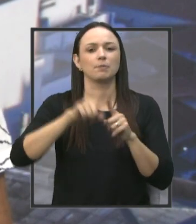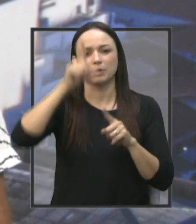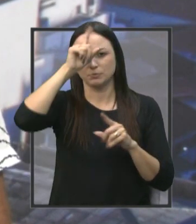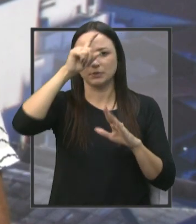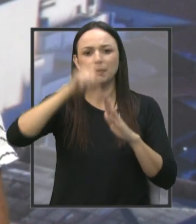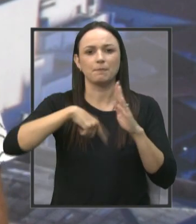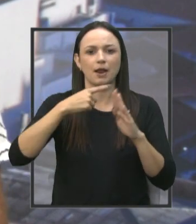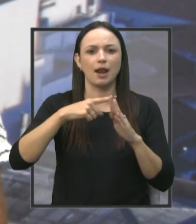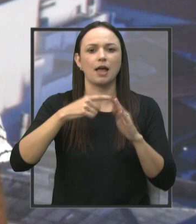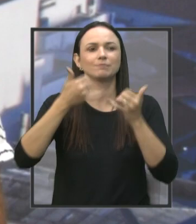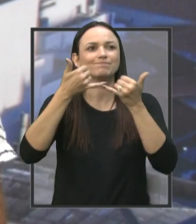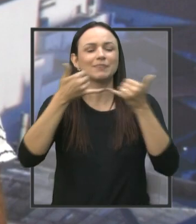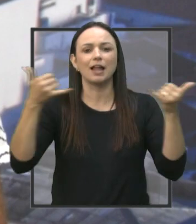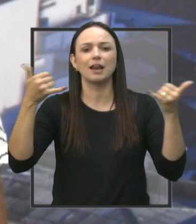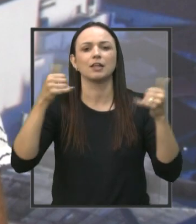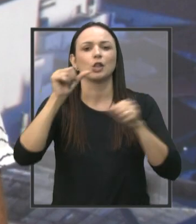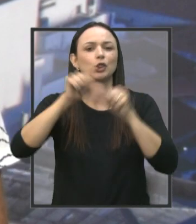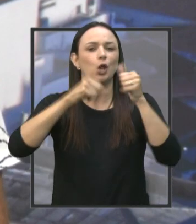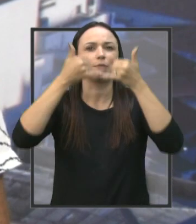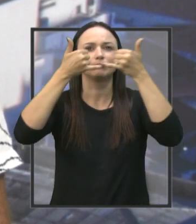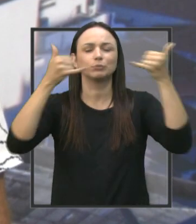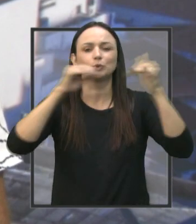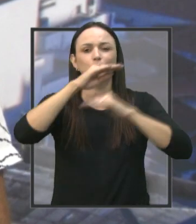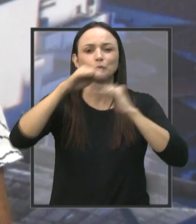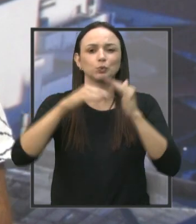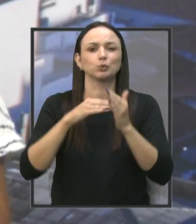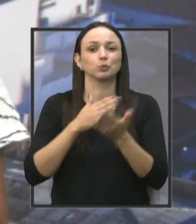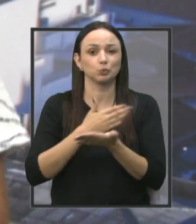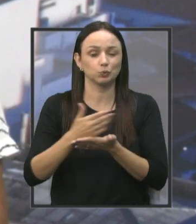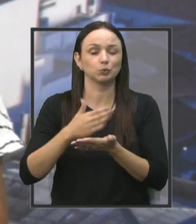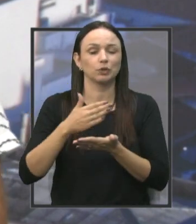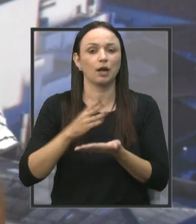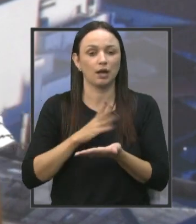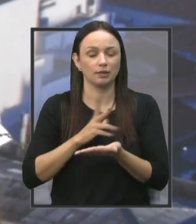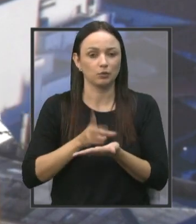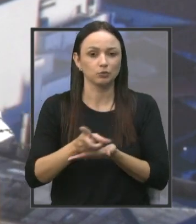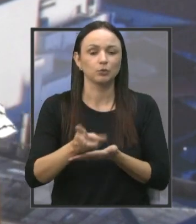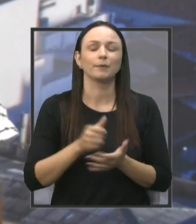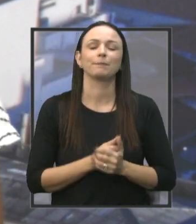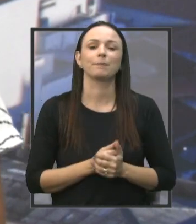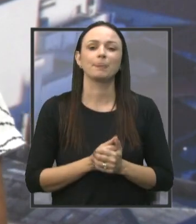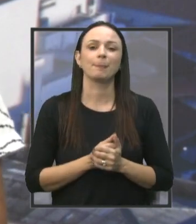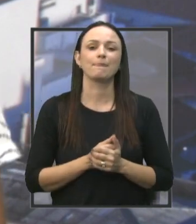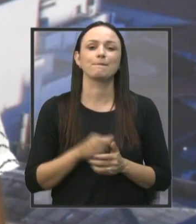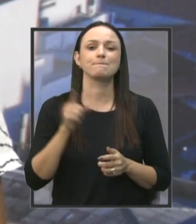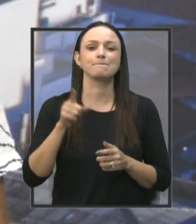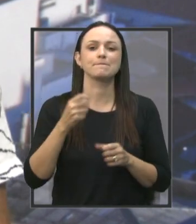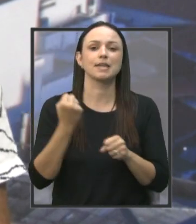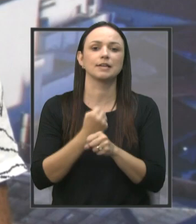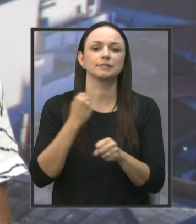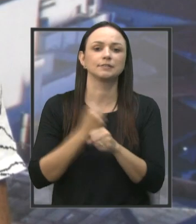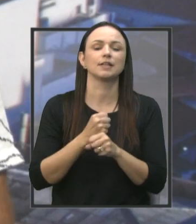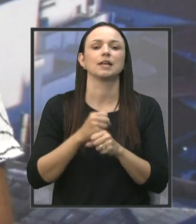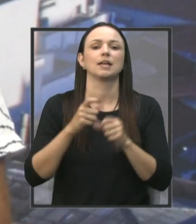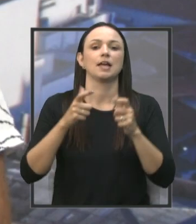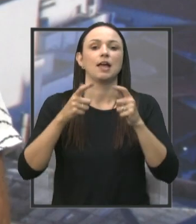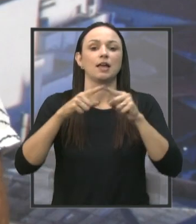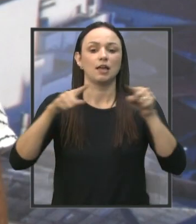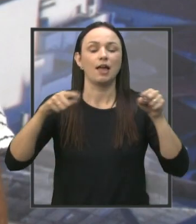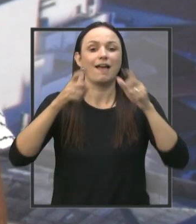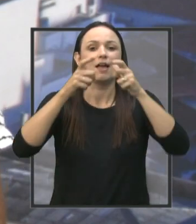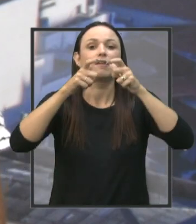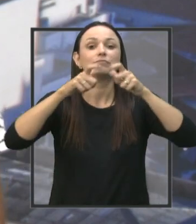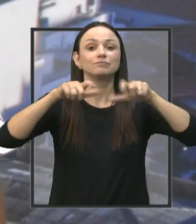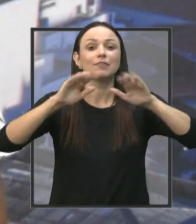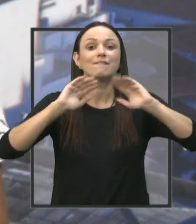da parte elétrica, você entendeu, de trocar toda a parte elétrica que está em andamento, a parte da reforma do Flávio de Melo, do